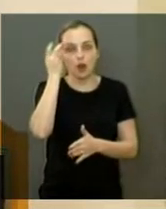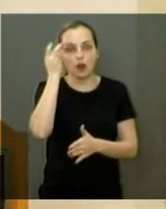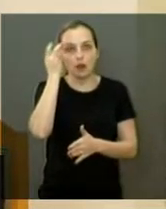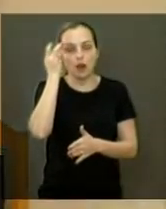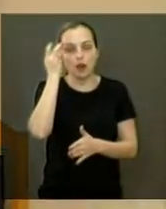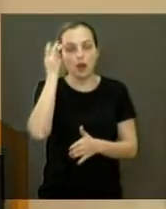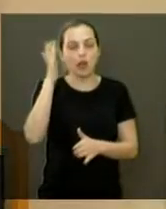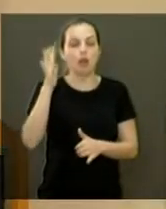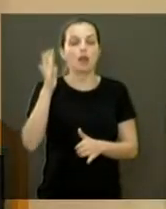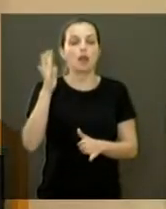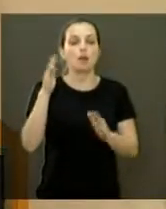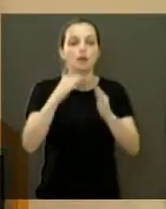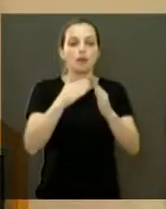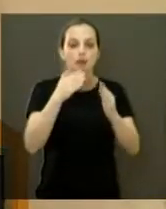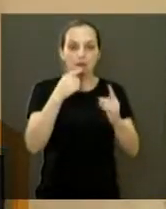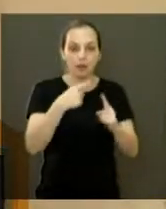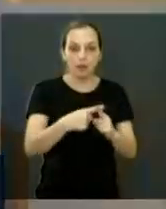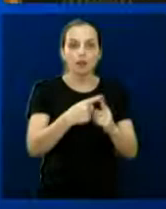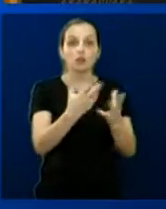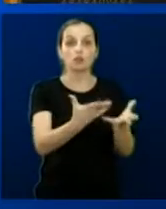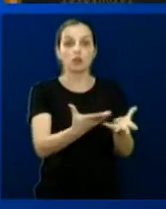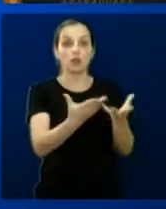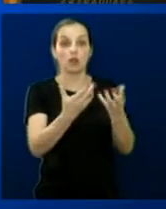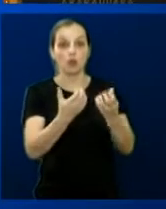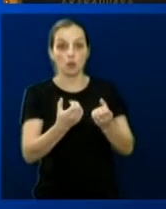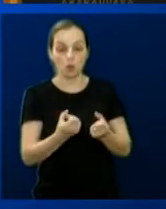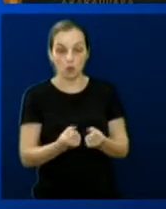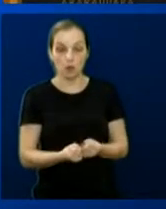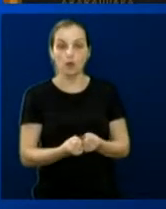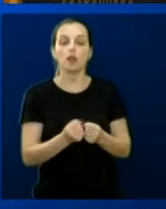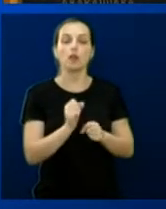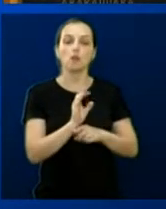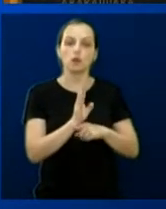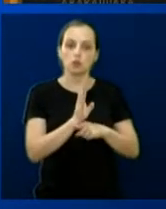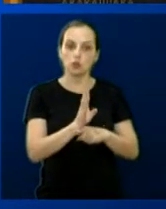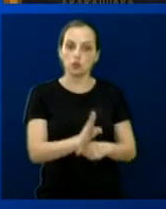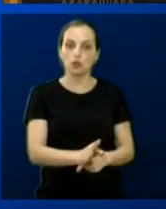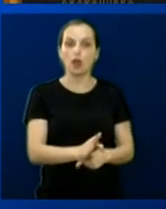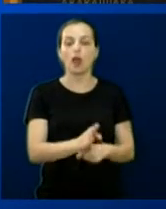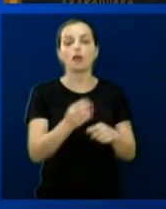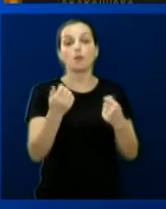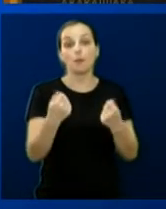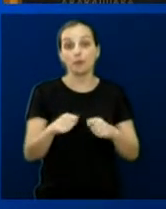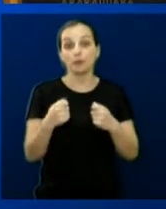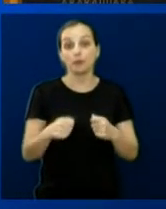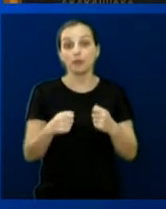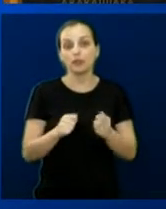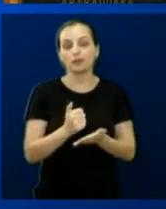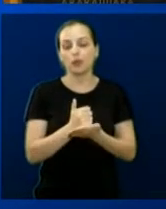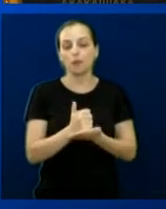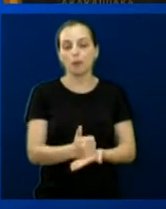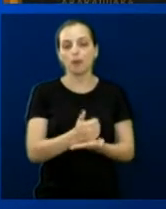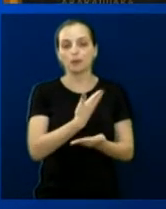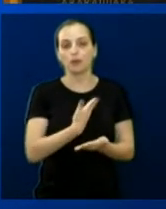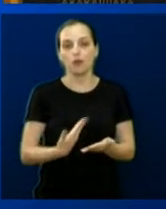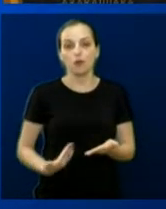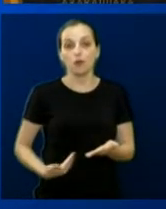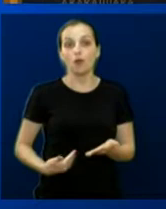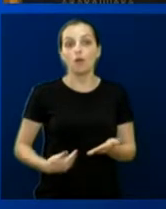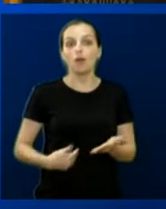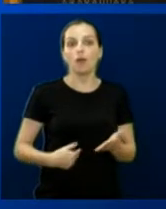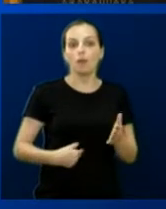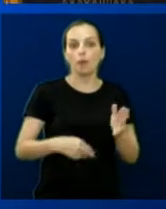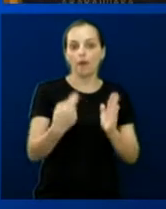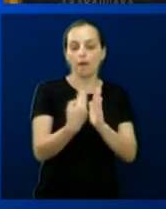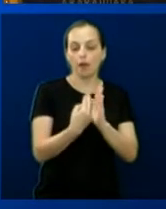Porque a igreja forneceu casa para eles, eles estão morando, mas eles precisam de um apoio do governo para que eles possam regularizar